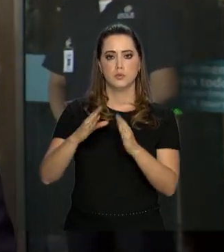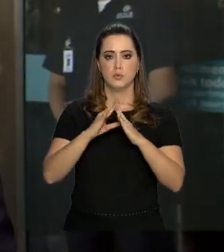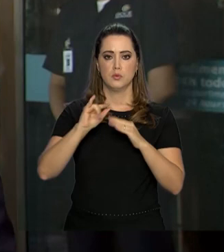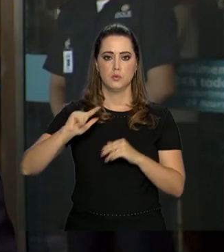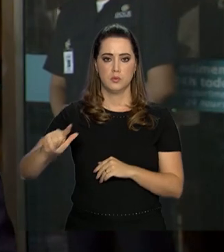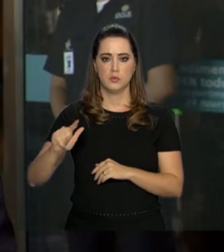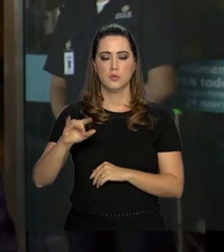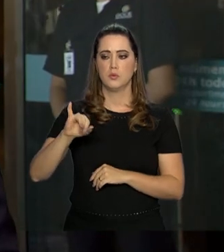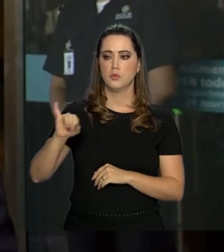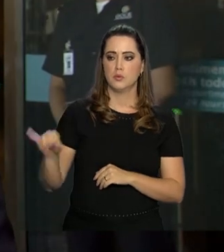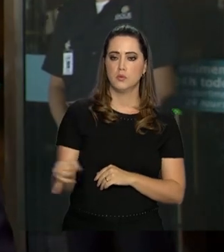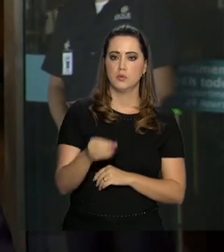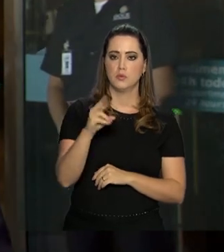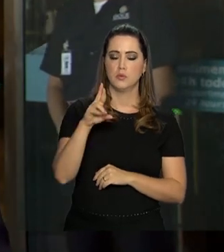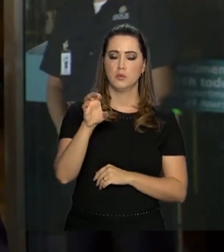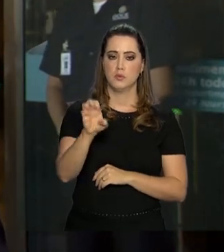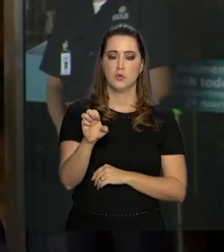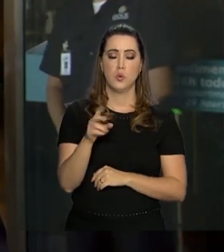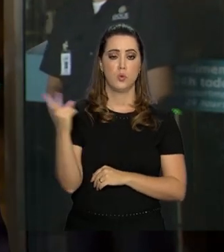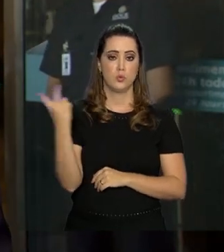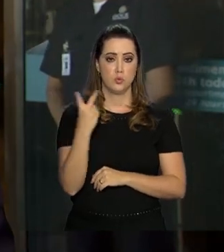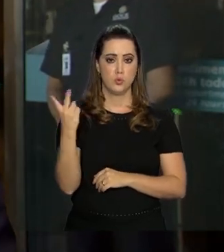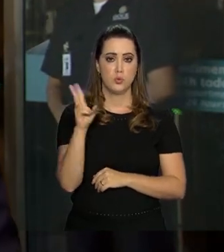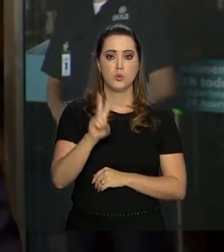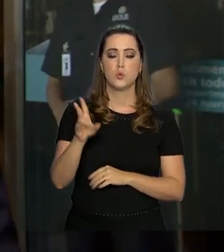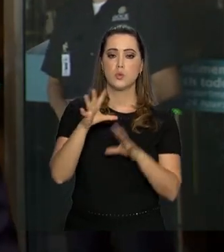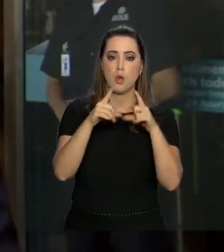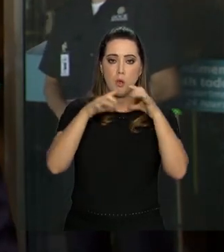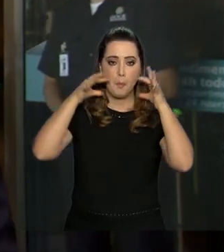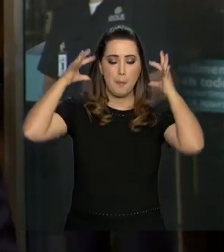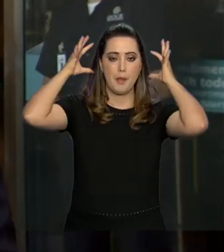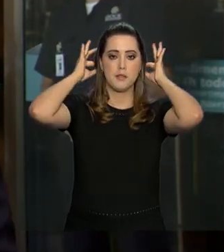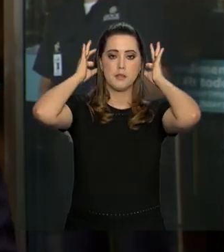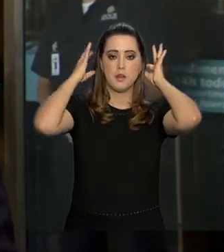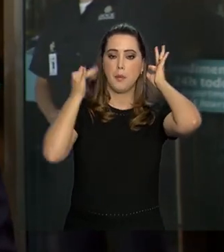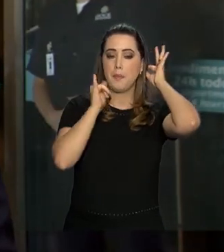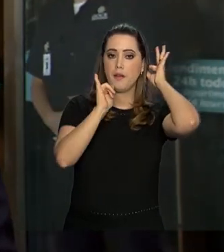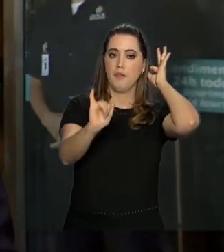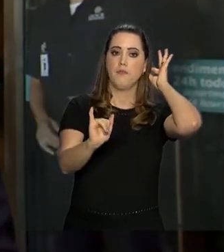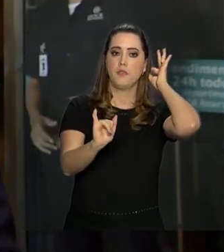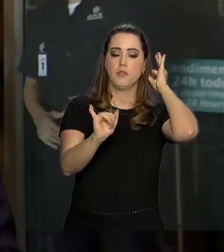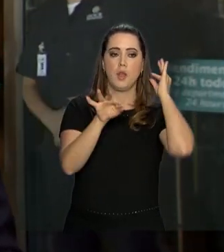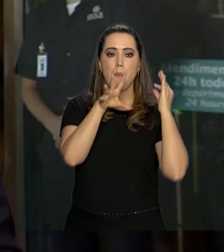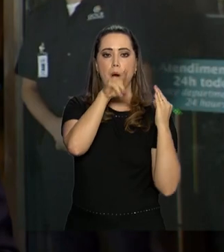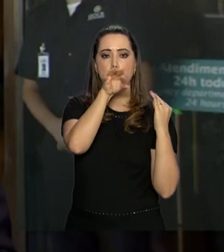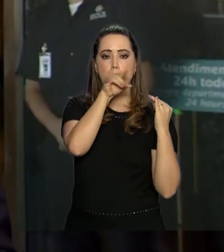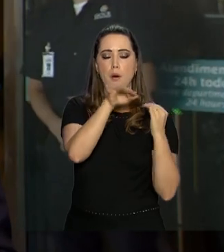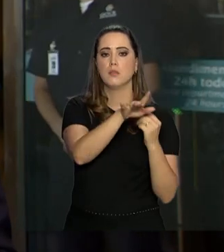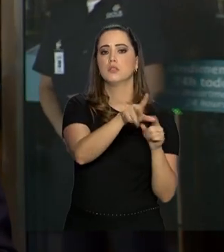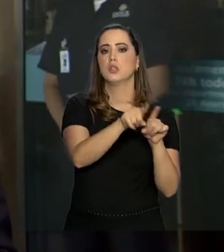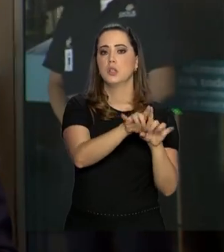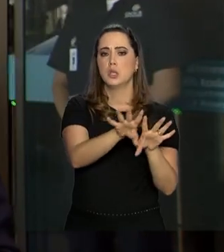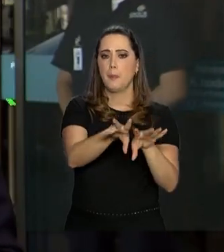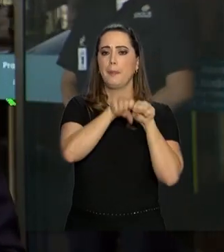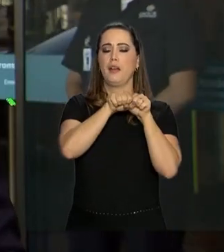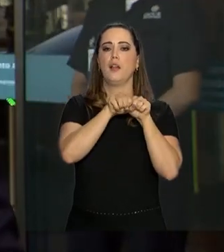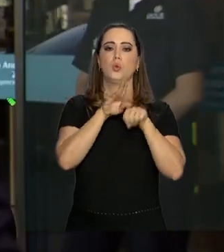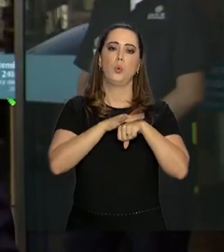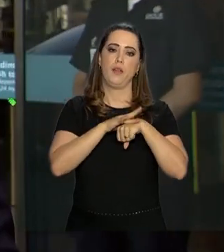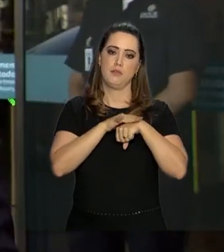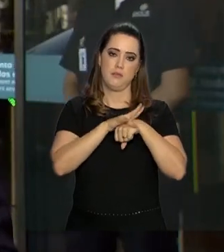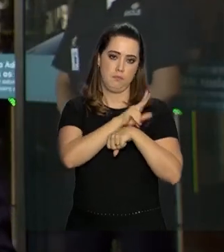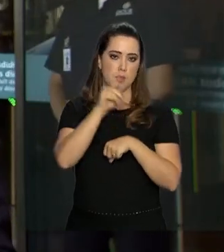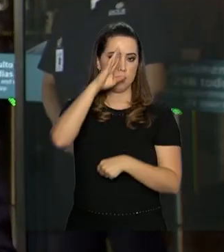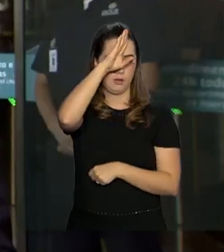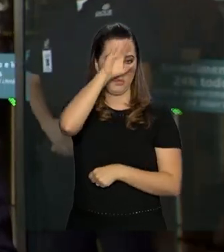Civil, Jorge de Oliveira. Os dois utilizam máscaras para evitar qualquer tipo de contágio ou contaminação. O